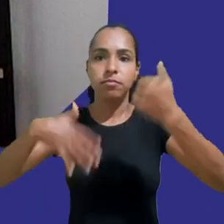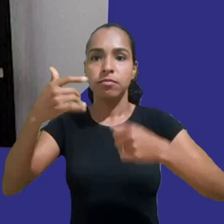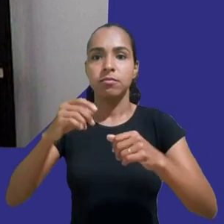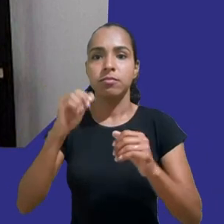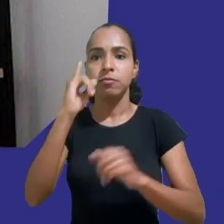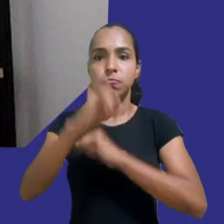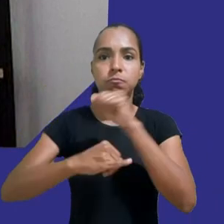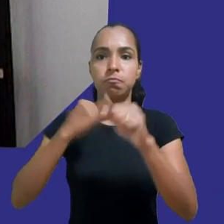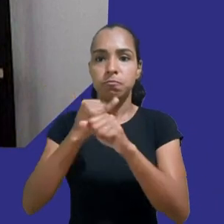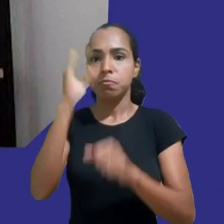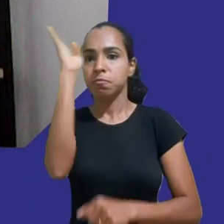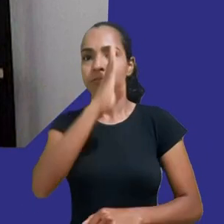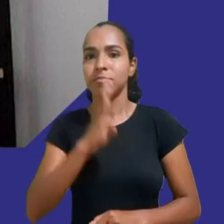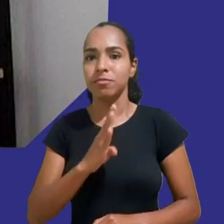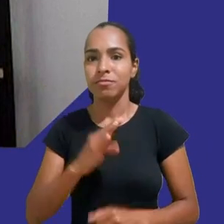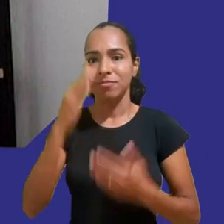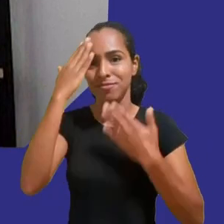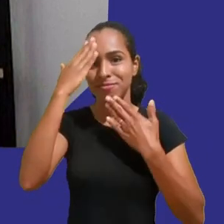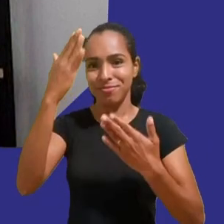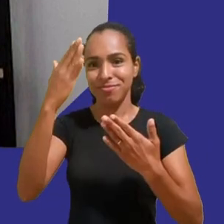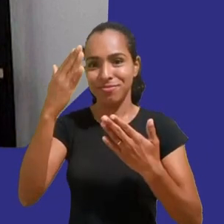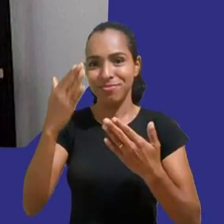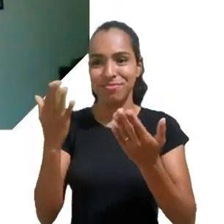Obrigada, Bia, por aceitar o nosso convite.